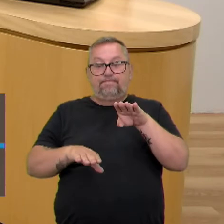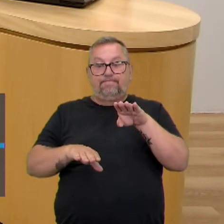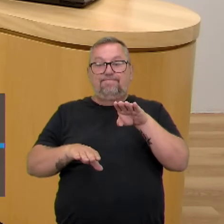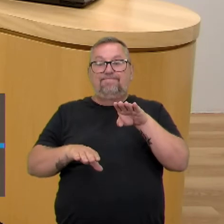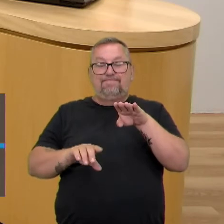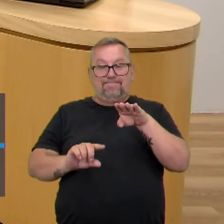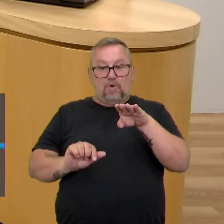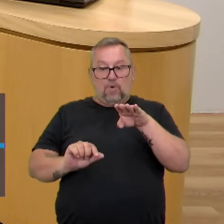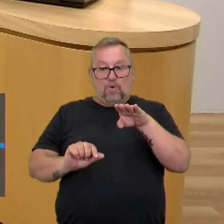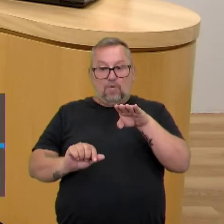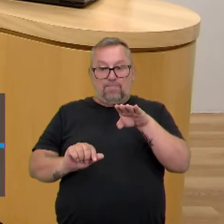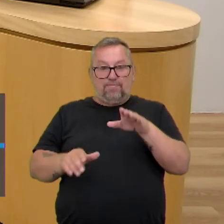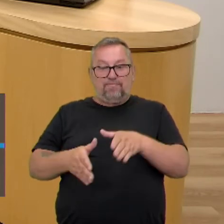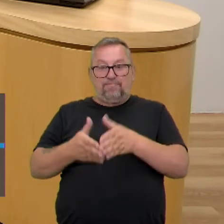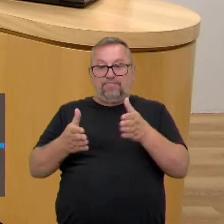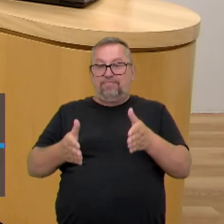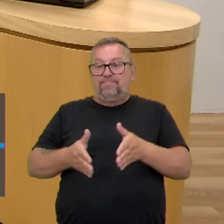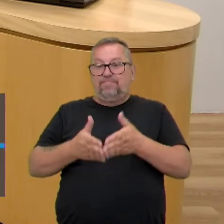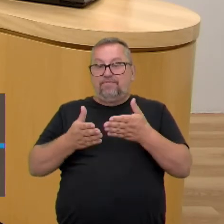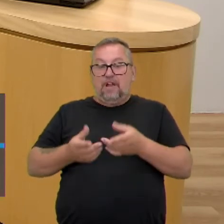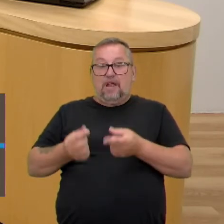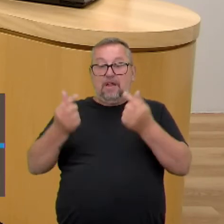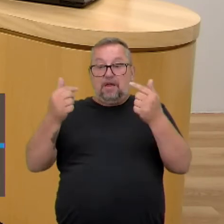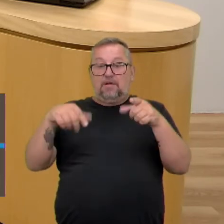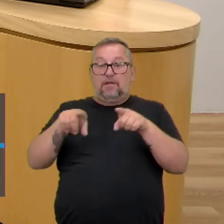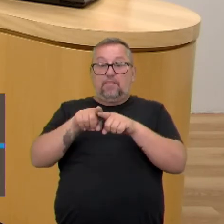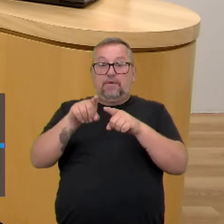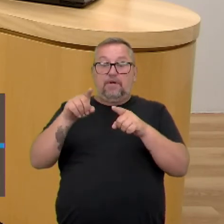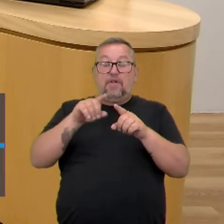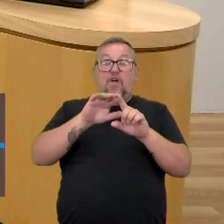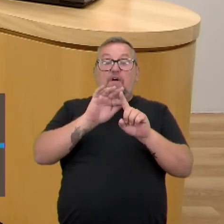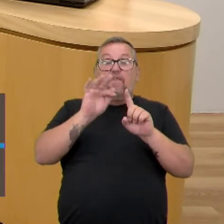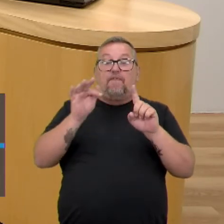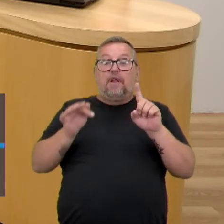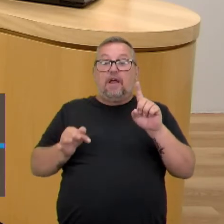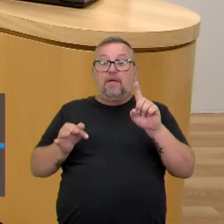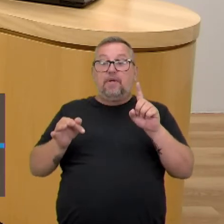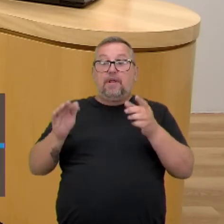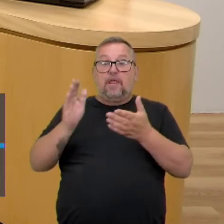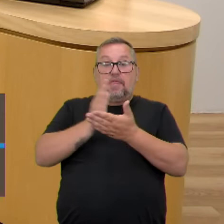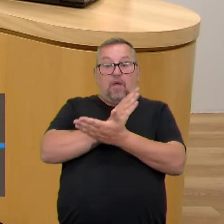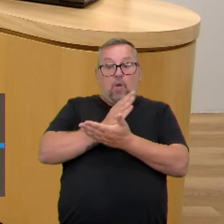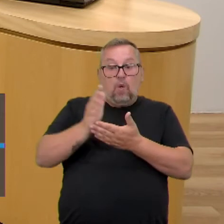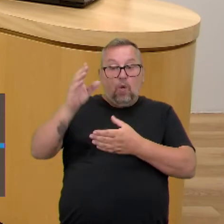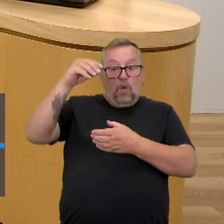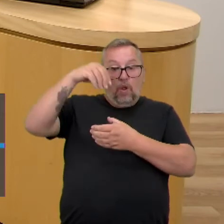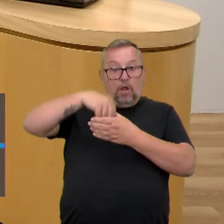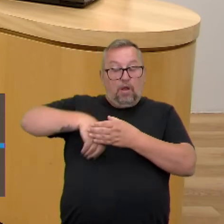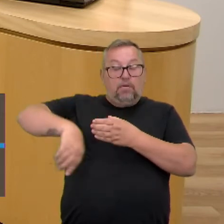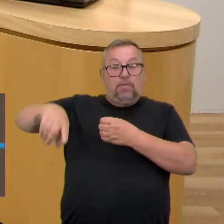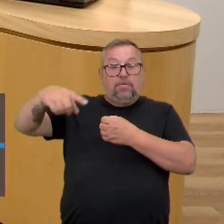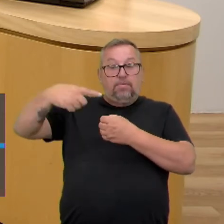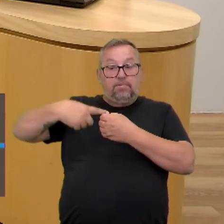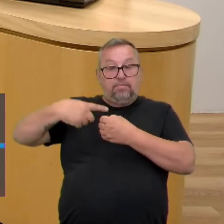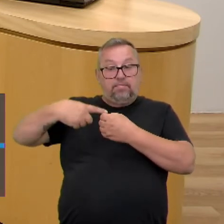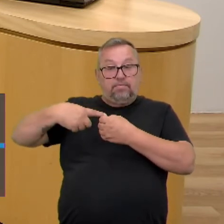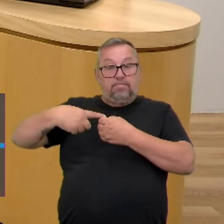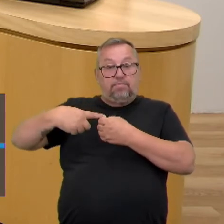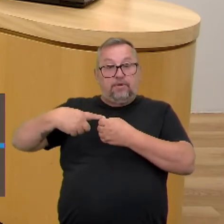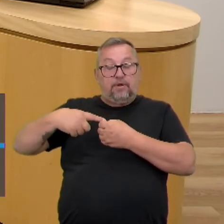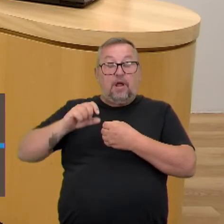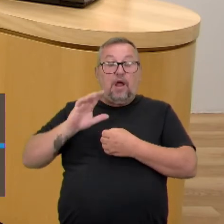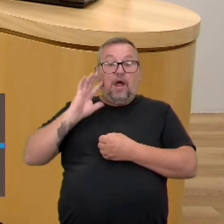os processos de fragmentação no interior de uma cidade. E aí acontece algo muito curioso,